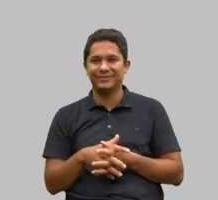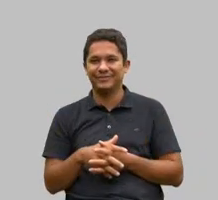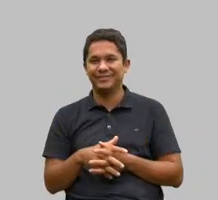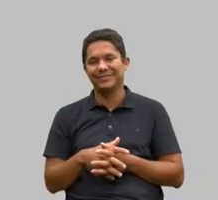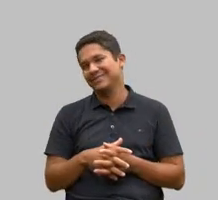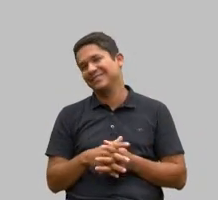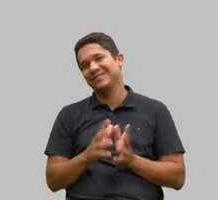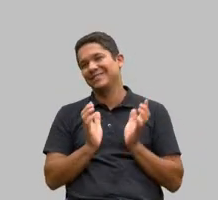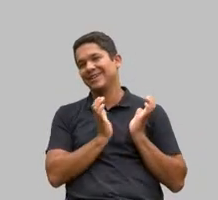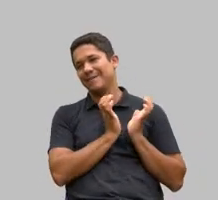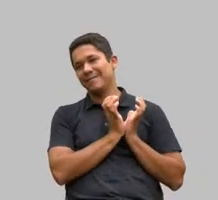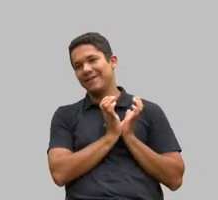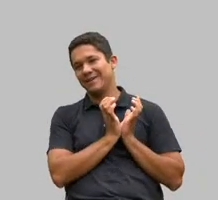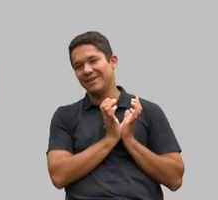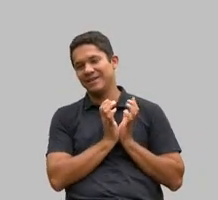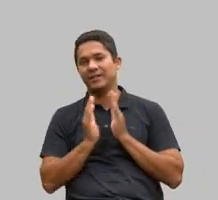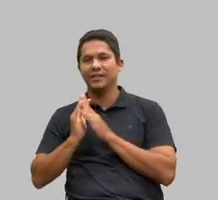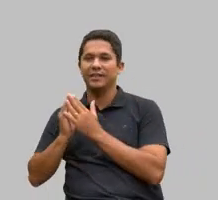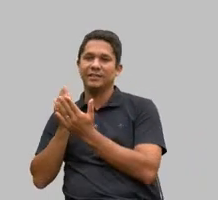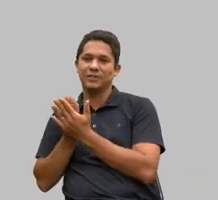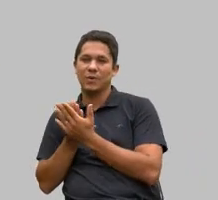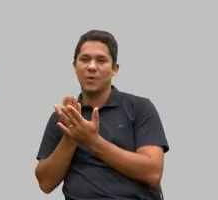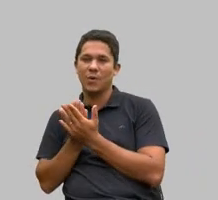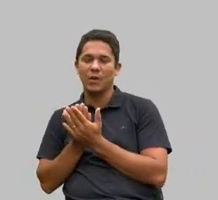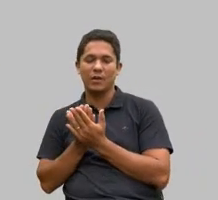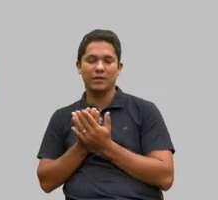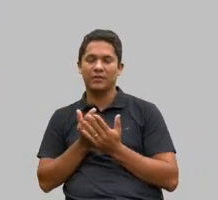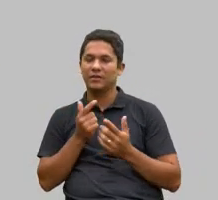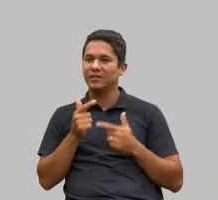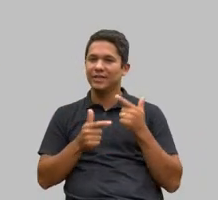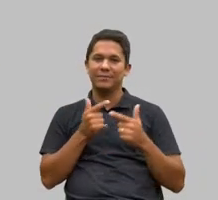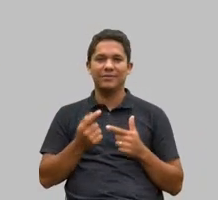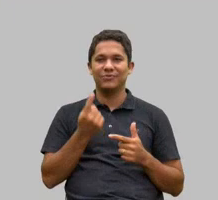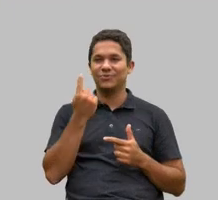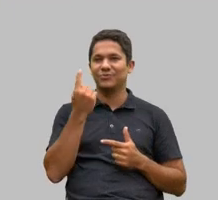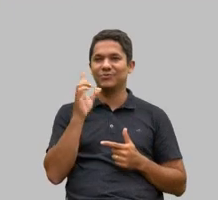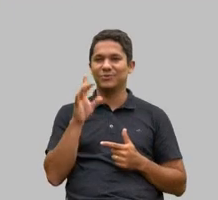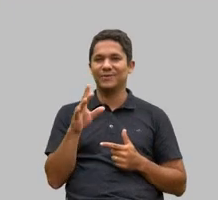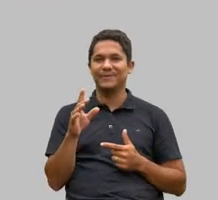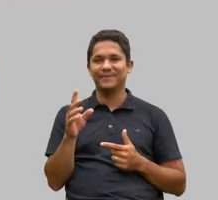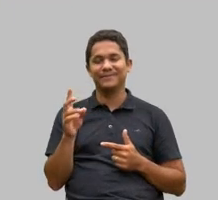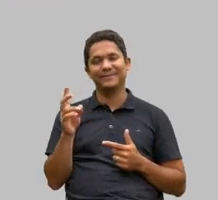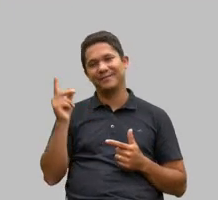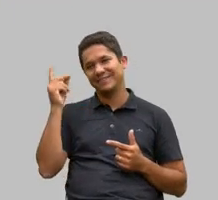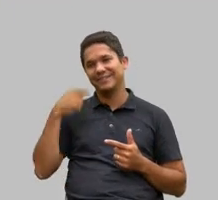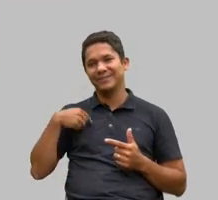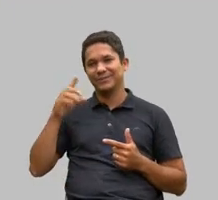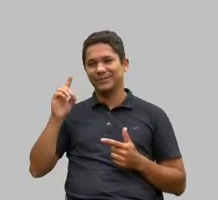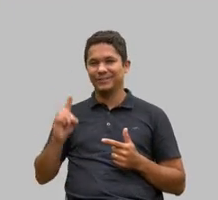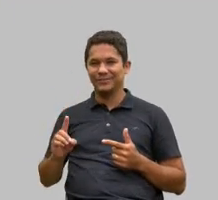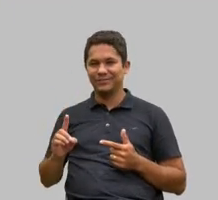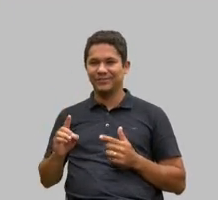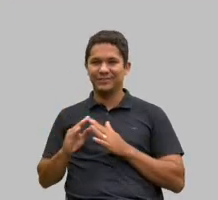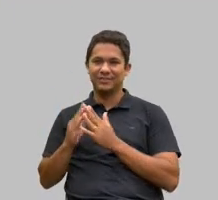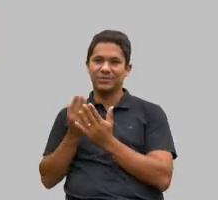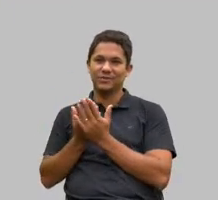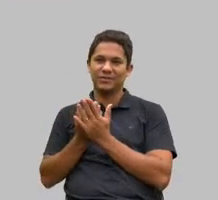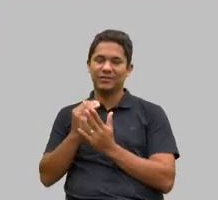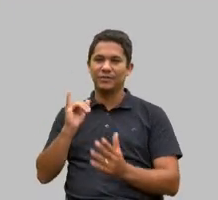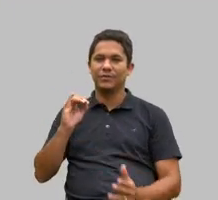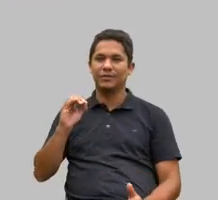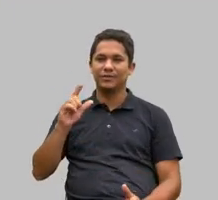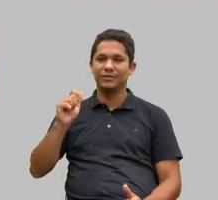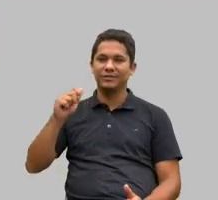coisa só e quando eu diretora do Yolanda eu consegui implantar em Belo